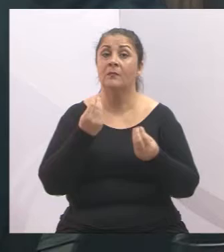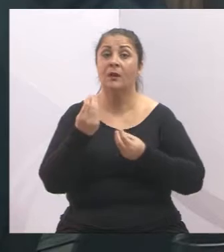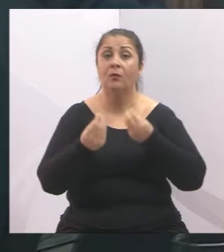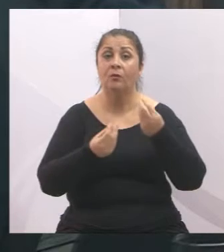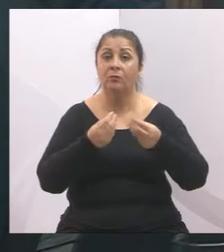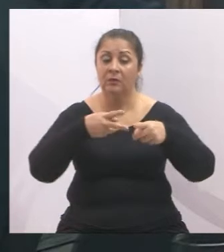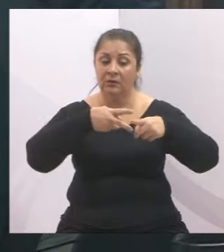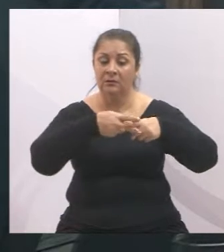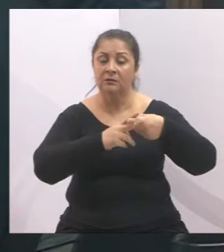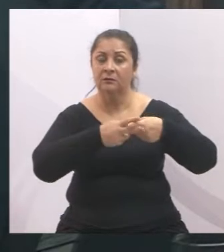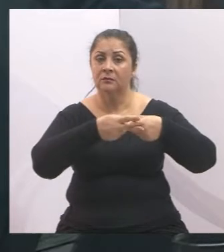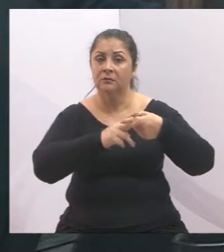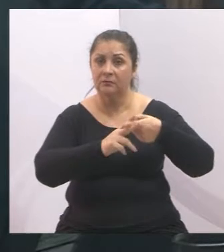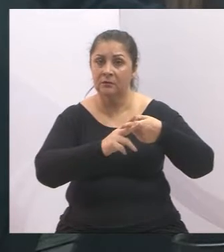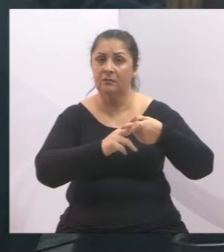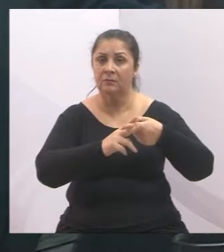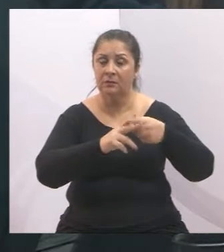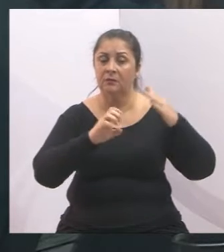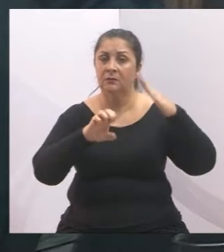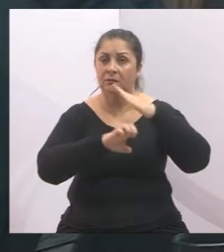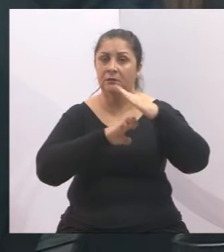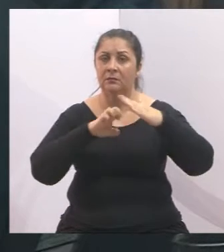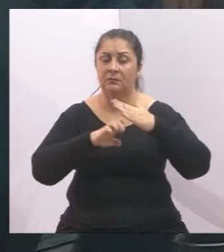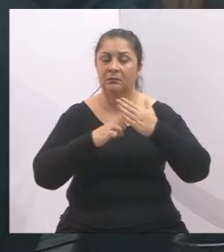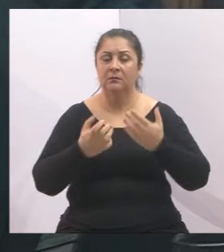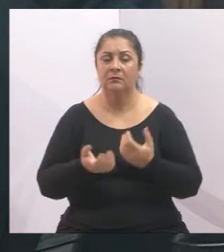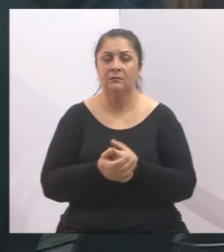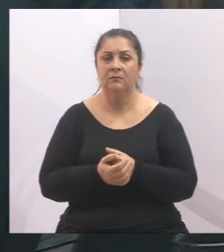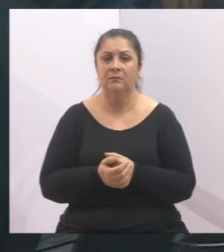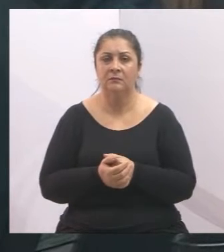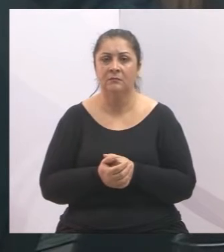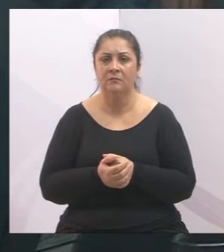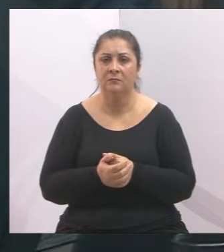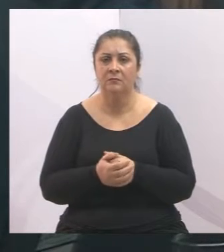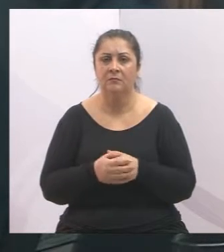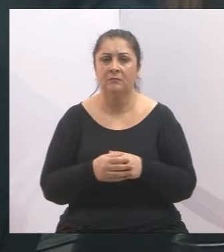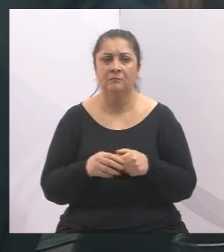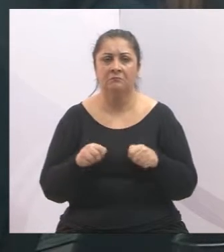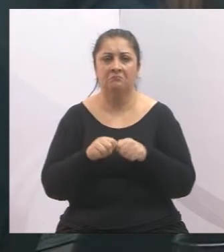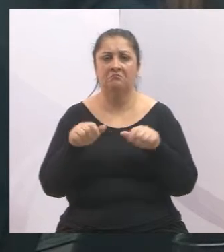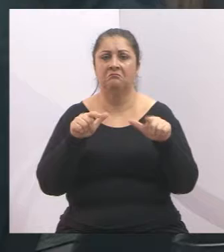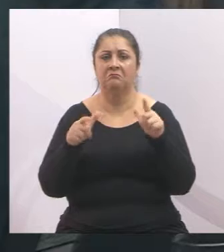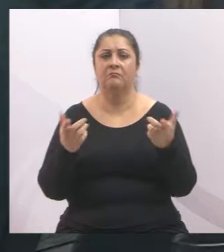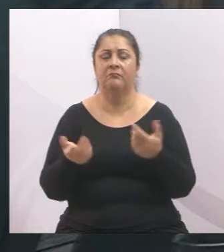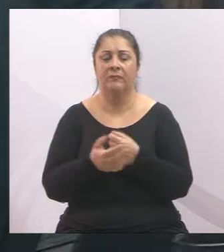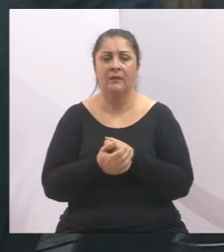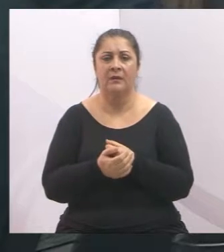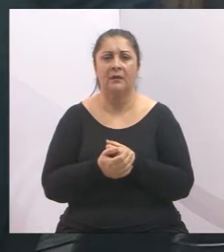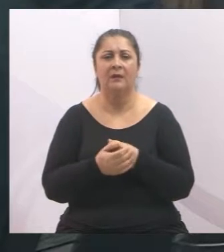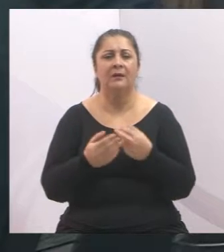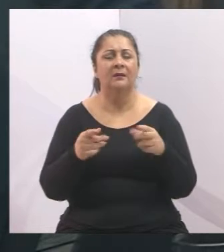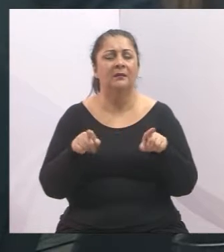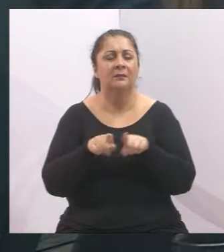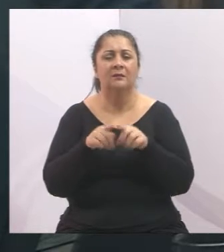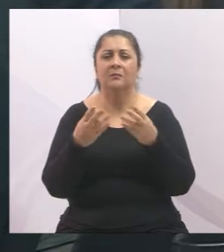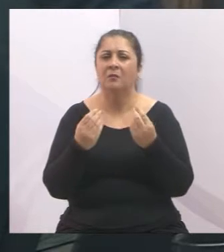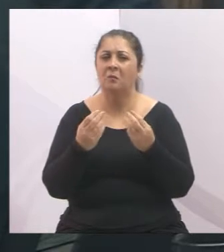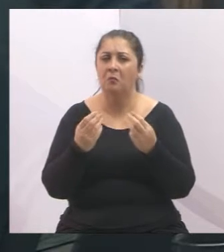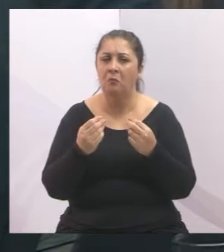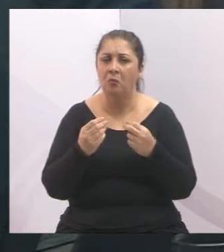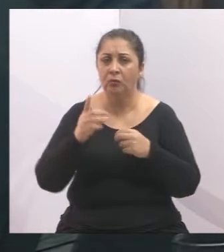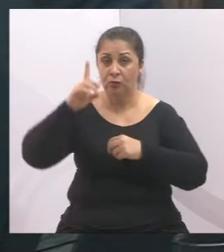equipamentos que a ambiental disponibiliza para fazer os trabalhos. E também uma série de direitos